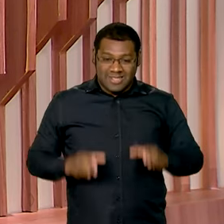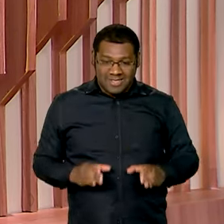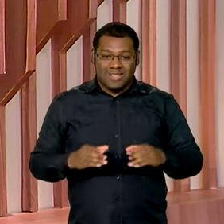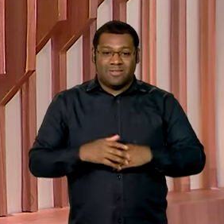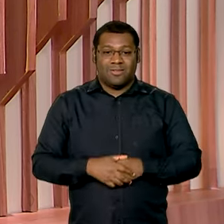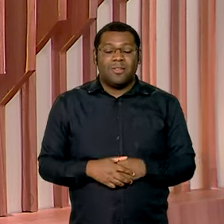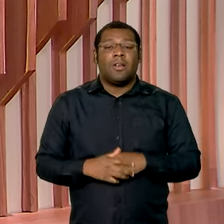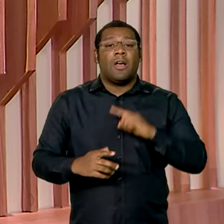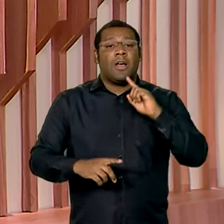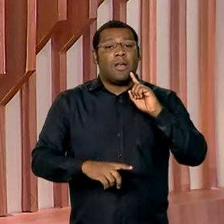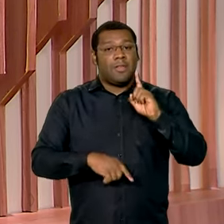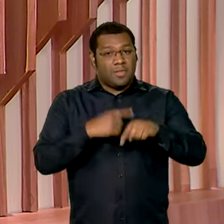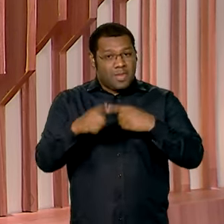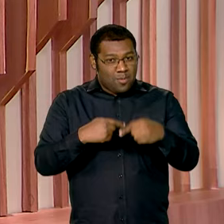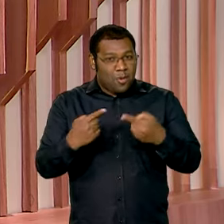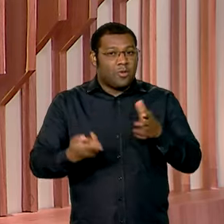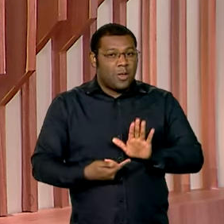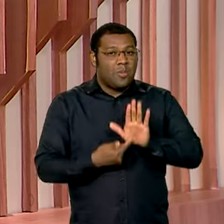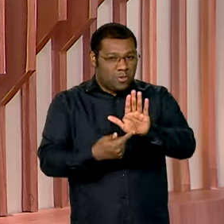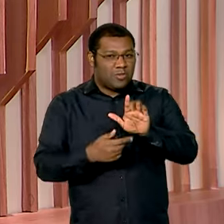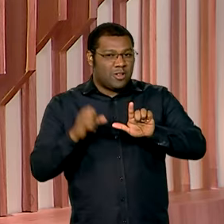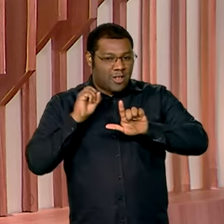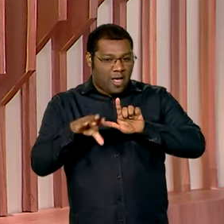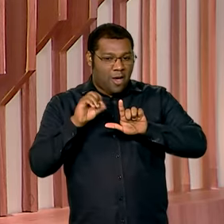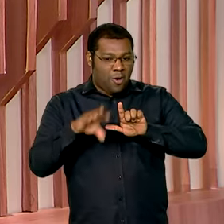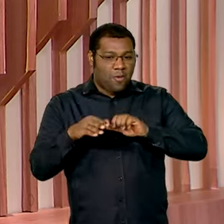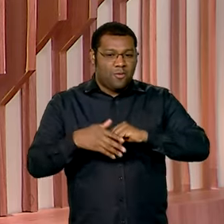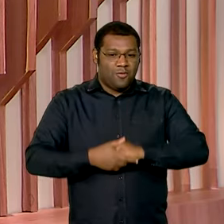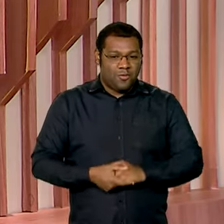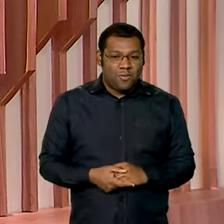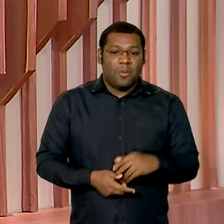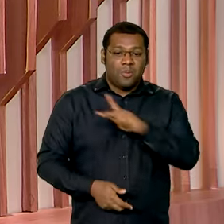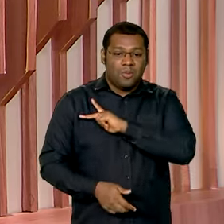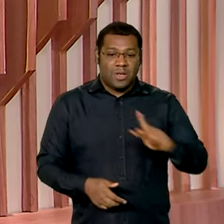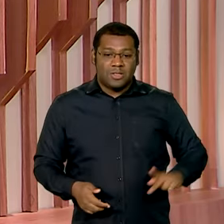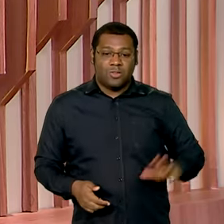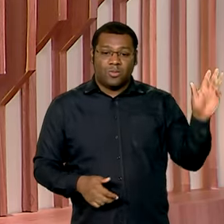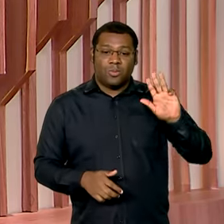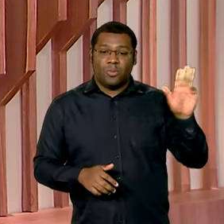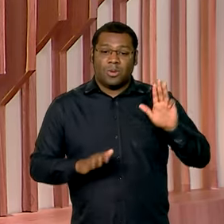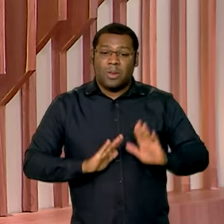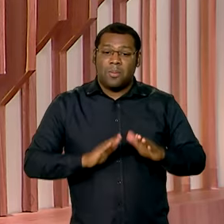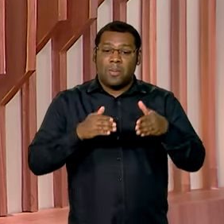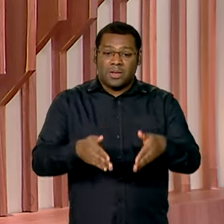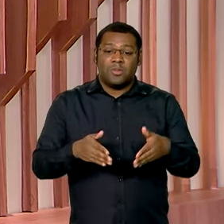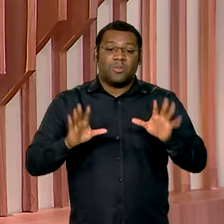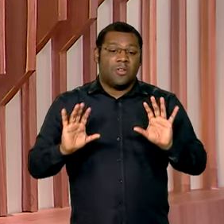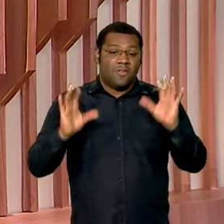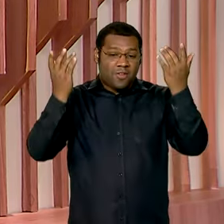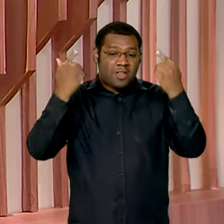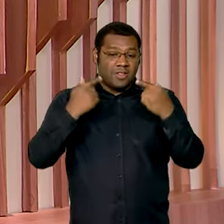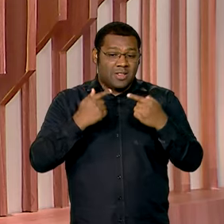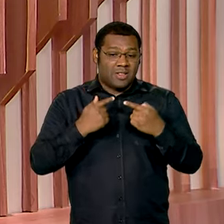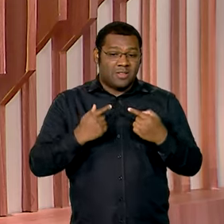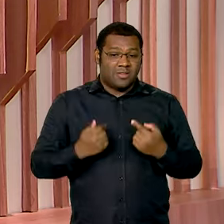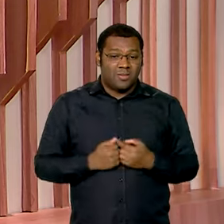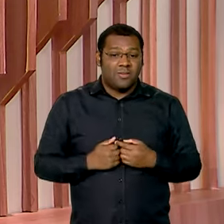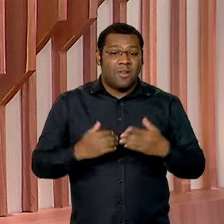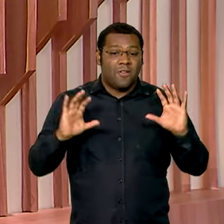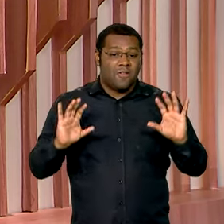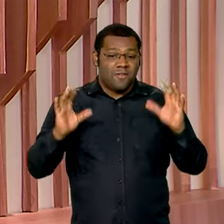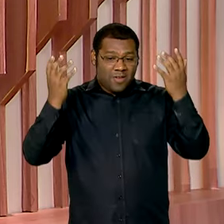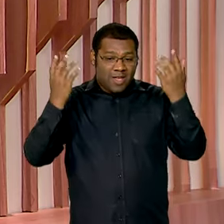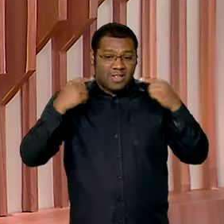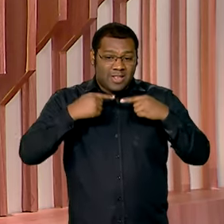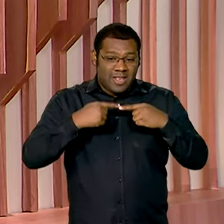pouco na nossa programação, você vai ter ao vivo com a gente a participação do presidente Lula, da cerimônia que marca a retomada da